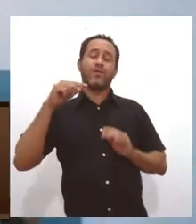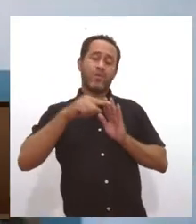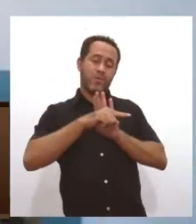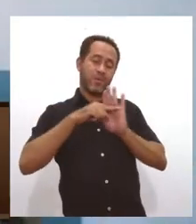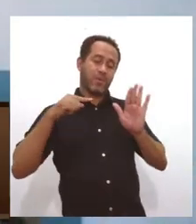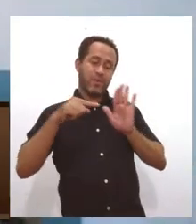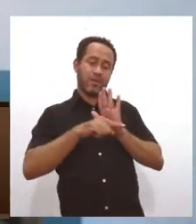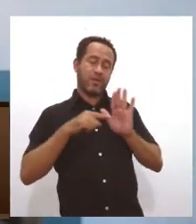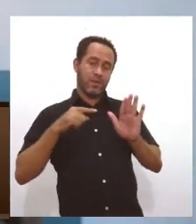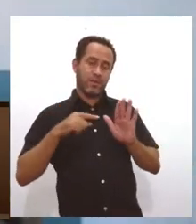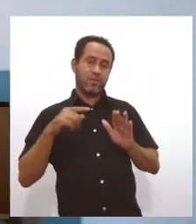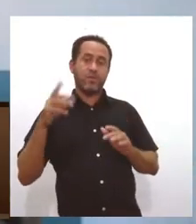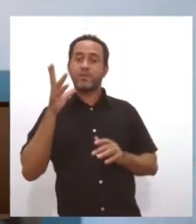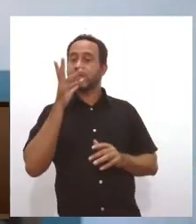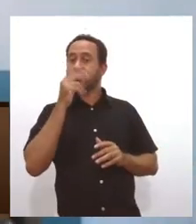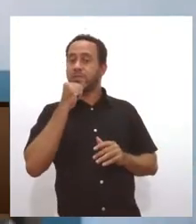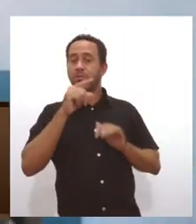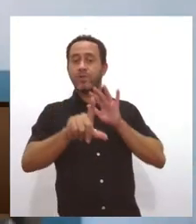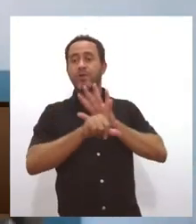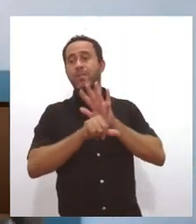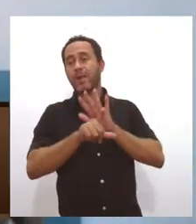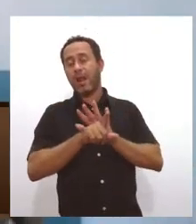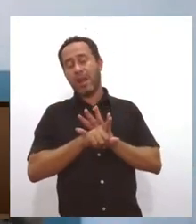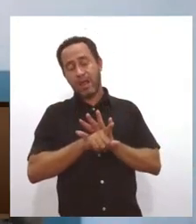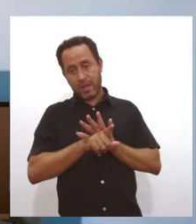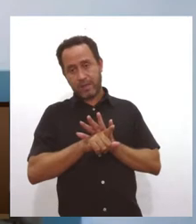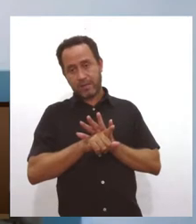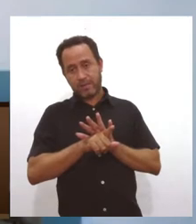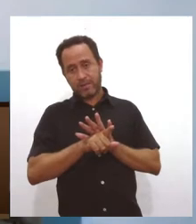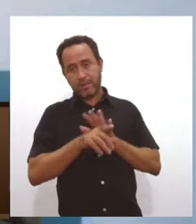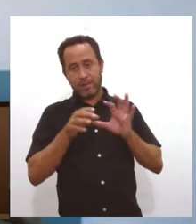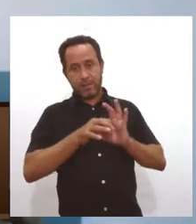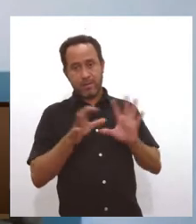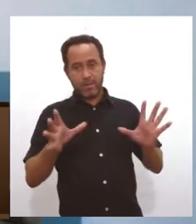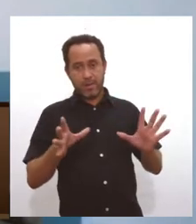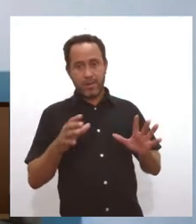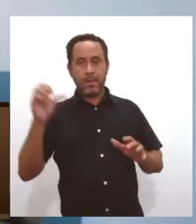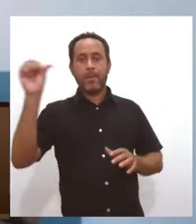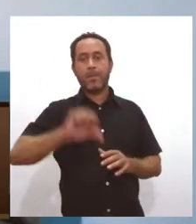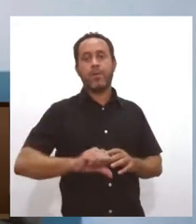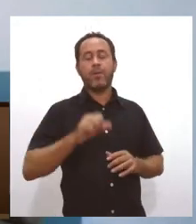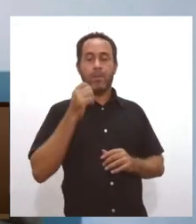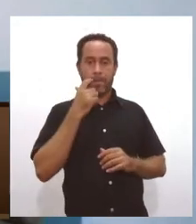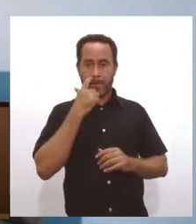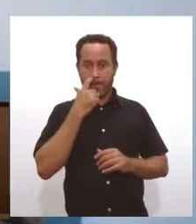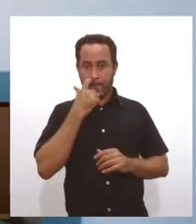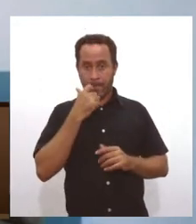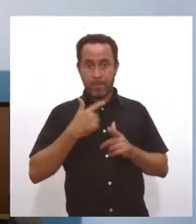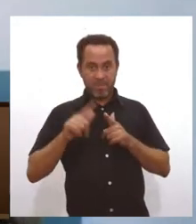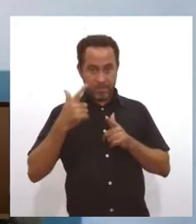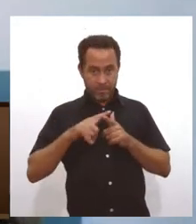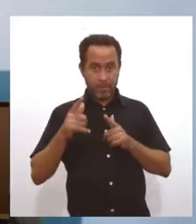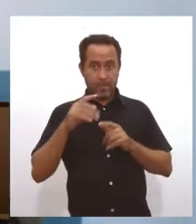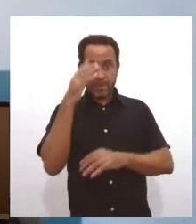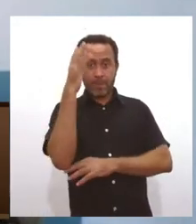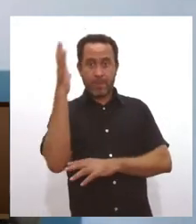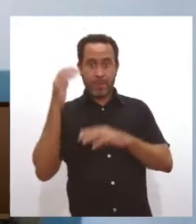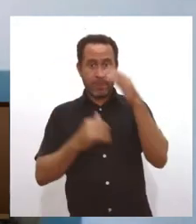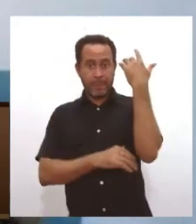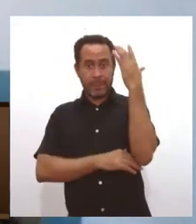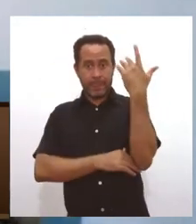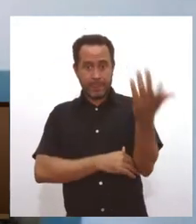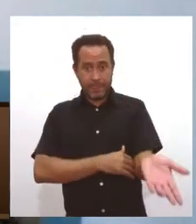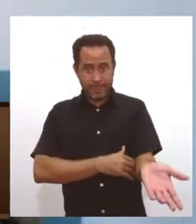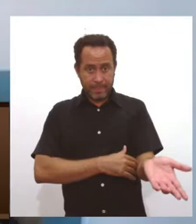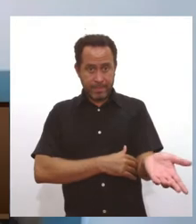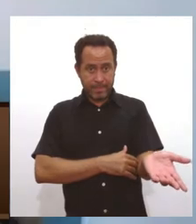licença aí para a pecuária extensiva. Que a gente sabe hoje que o maior causador de desmatamento no Brasil é